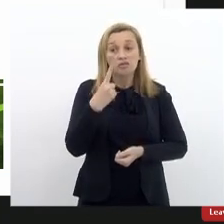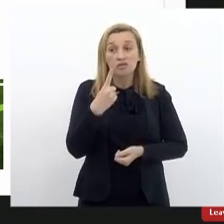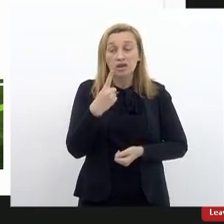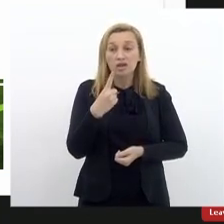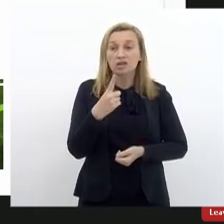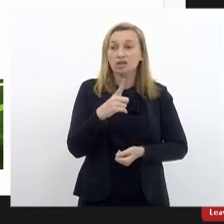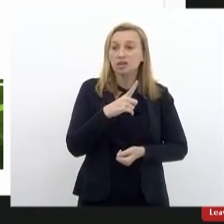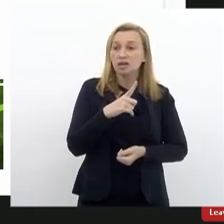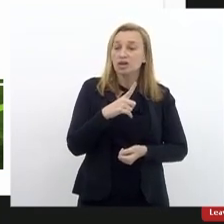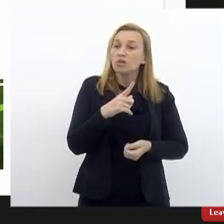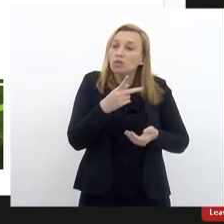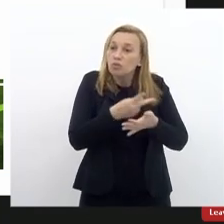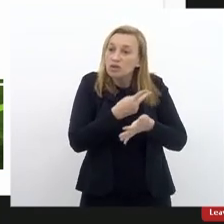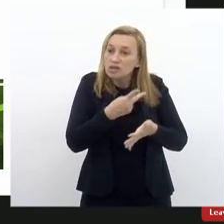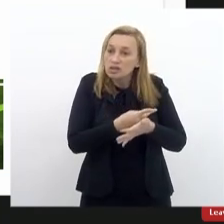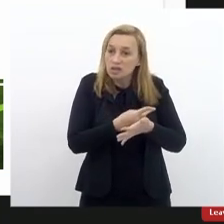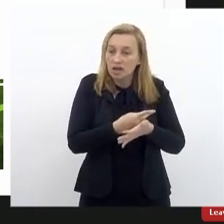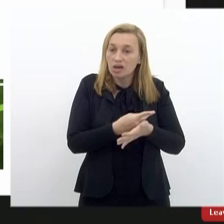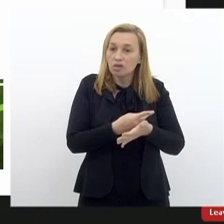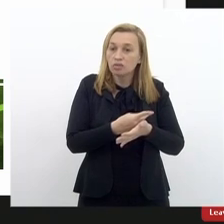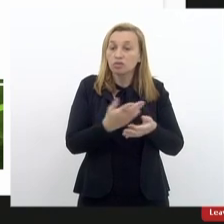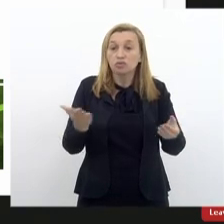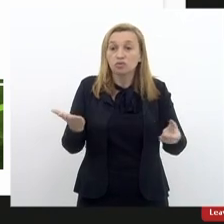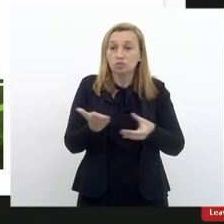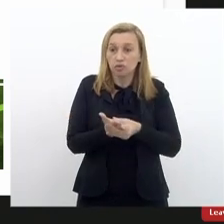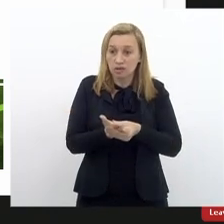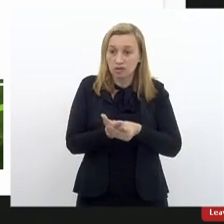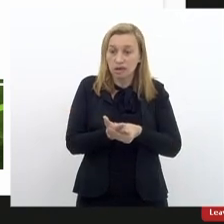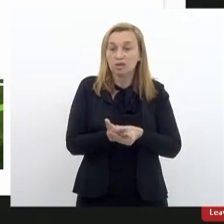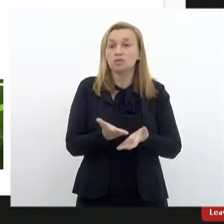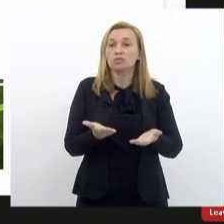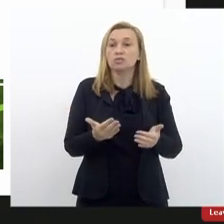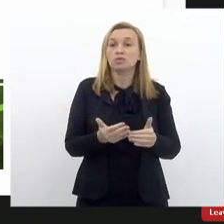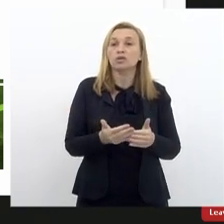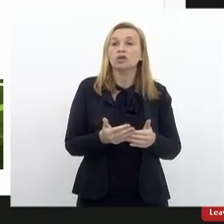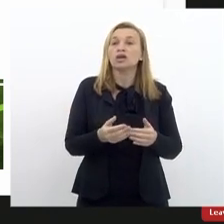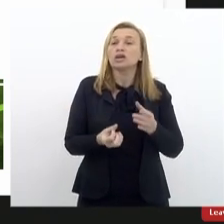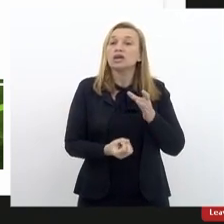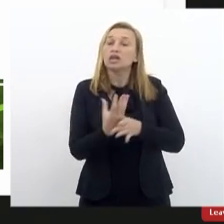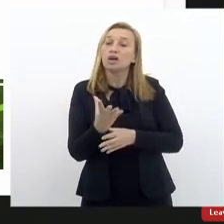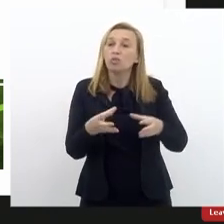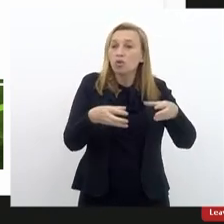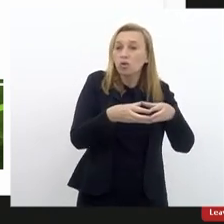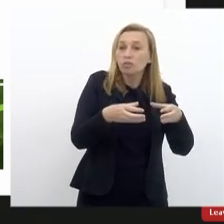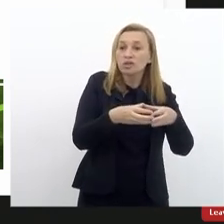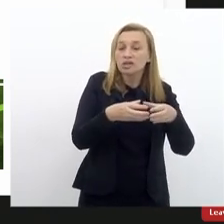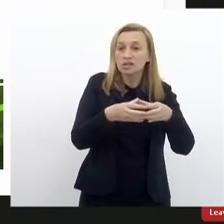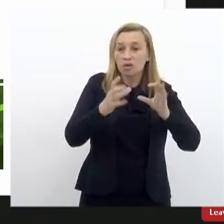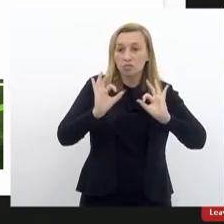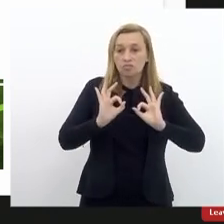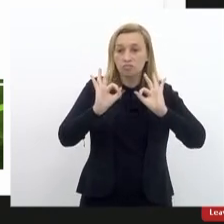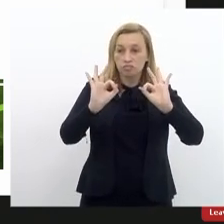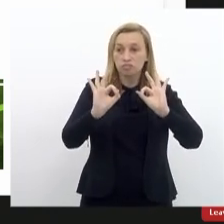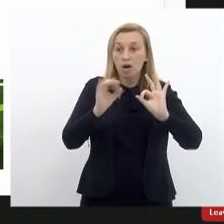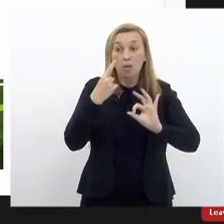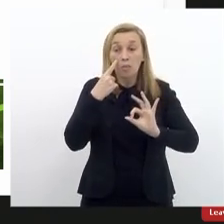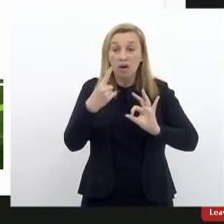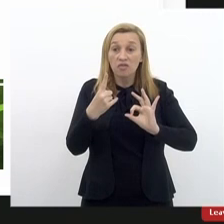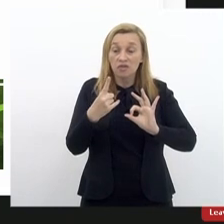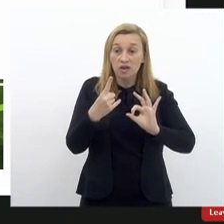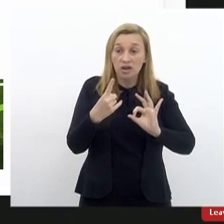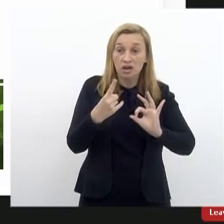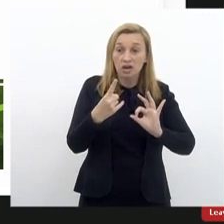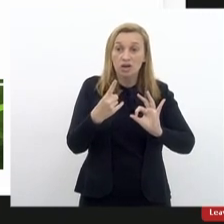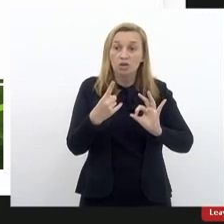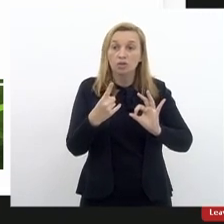fragilidades nas tramitações dos processos. Criamos uma comissão extraordinária para poder rever esses ritos,